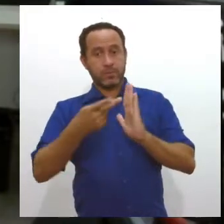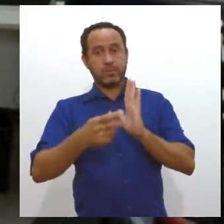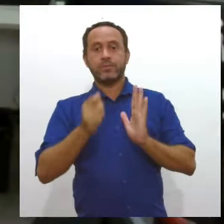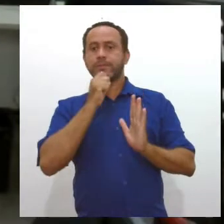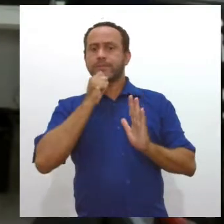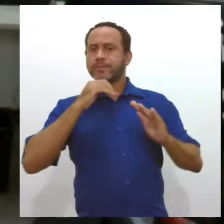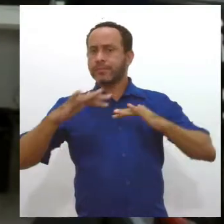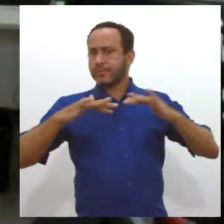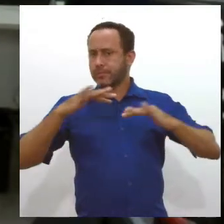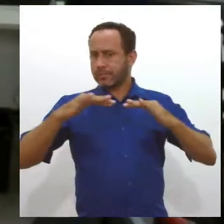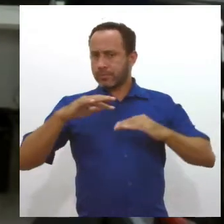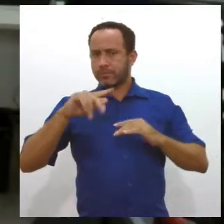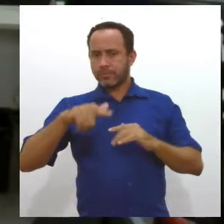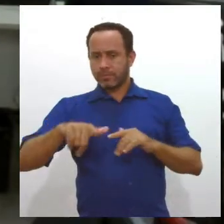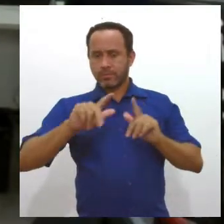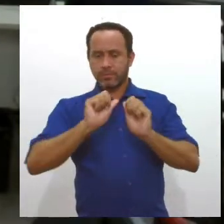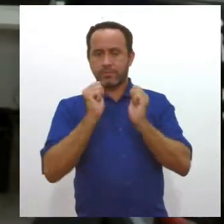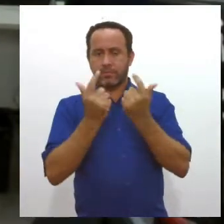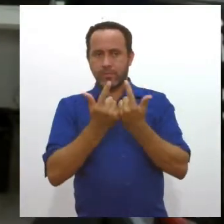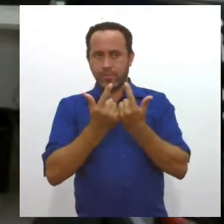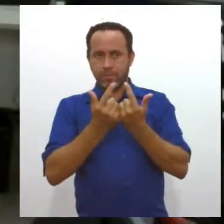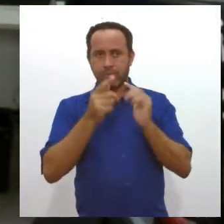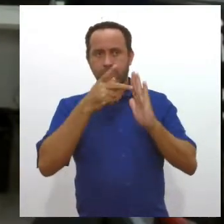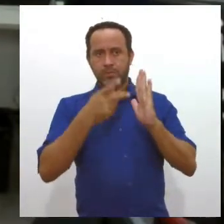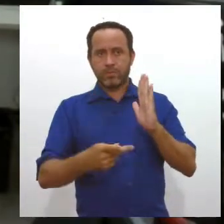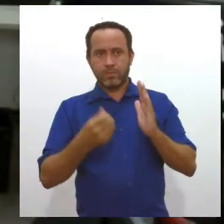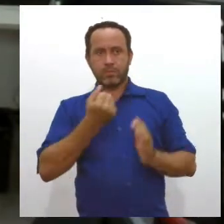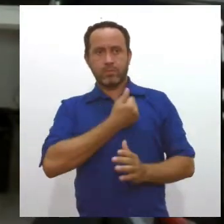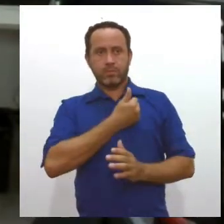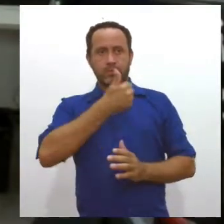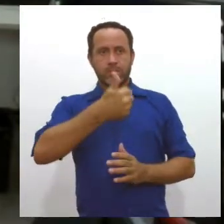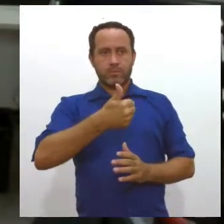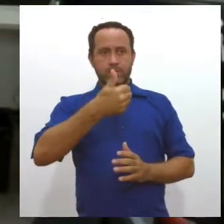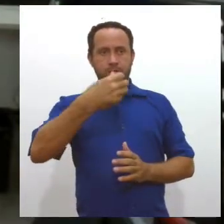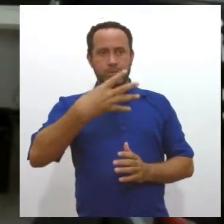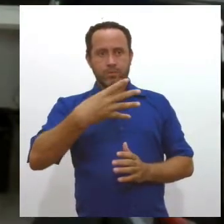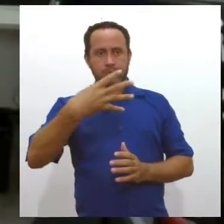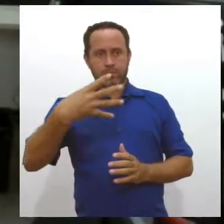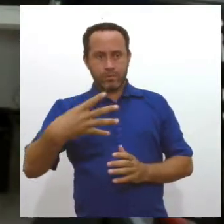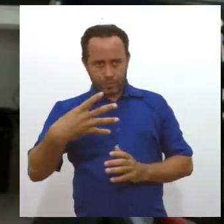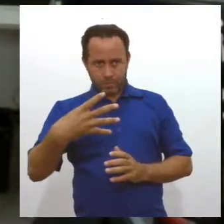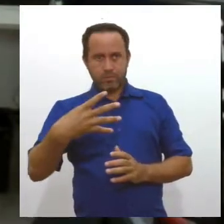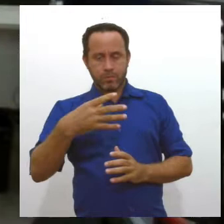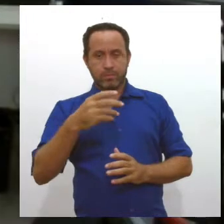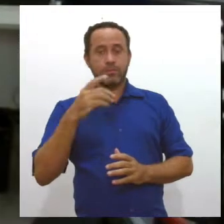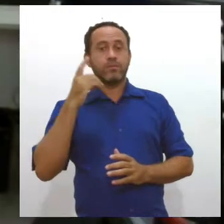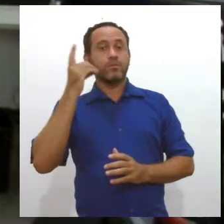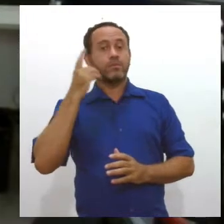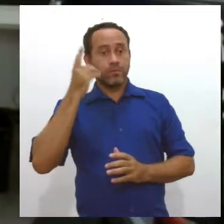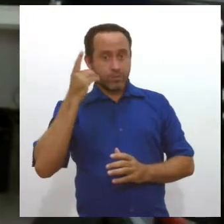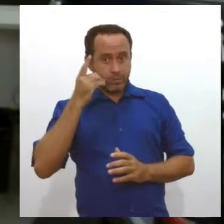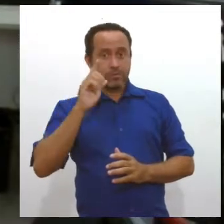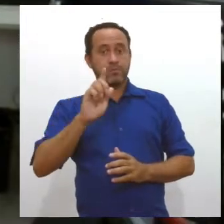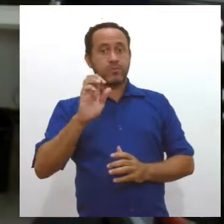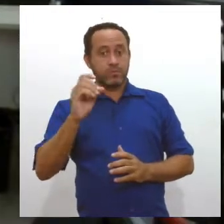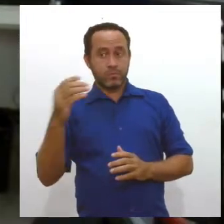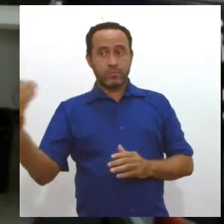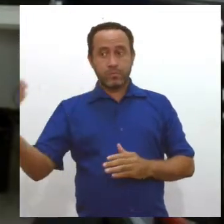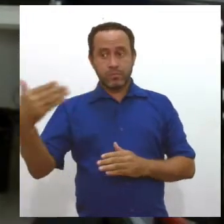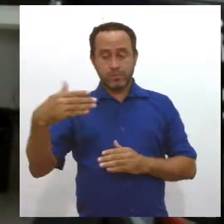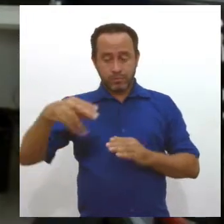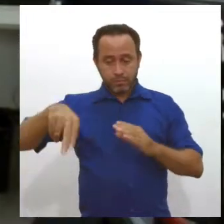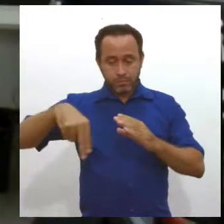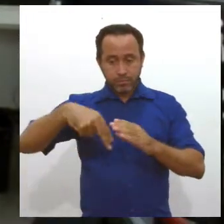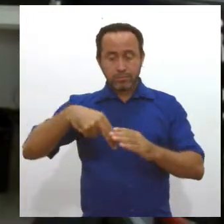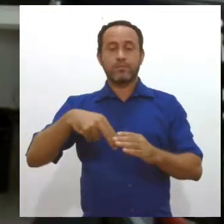tramitação na casa, de sua autoria, o projeto de número 144. O deputado Jorge chegou a uma conclusão